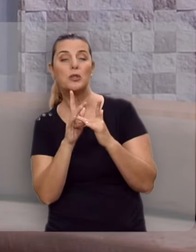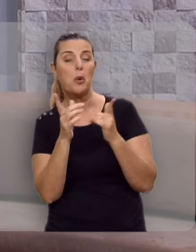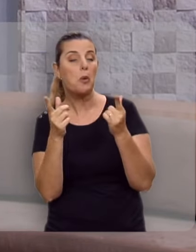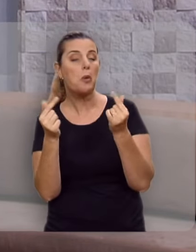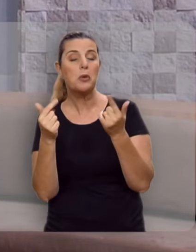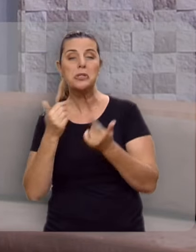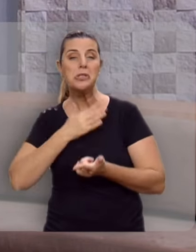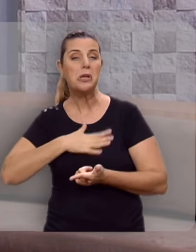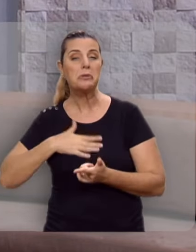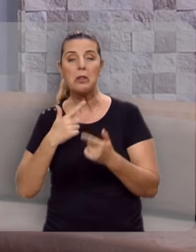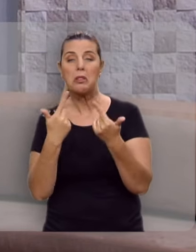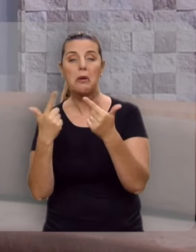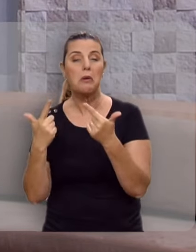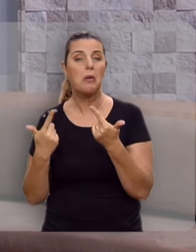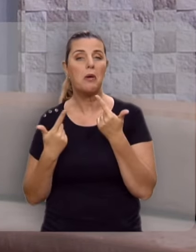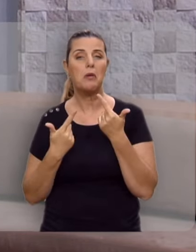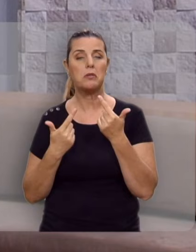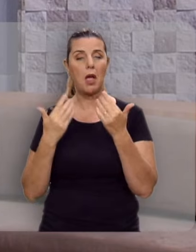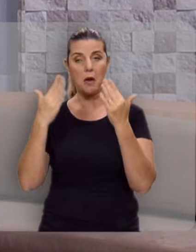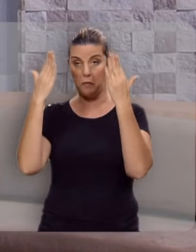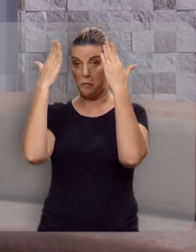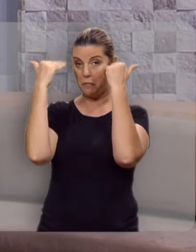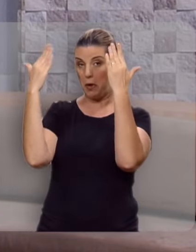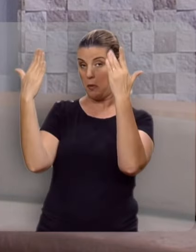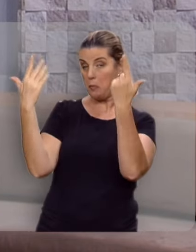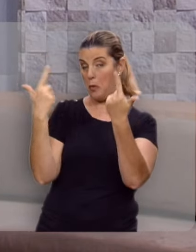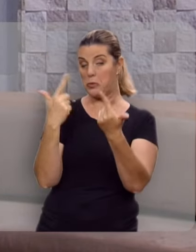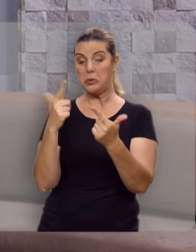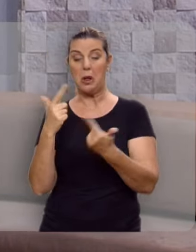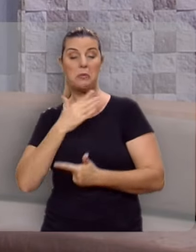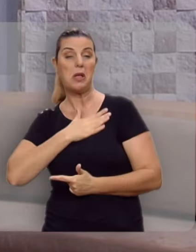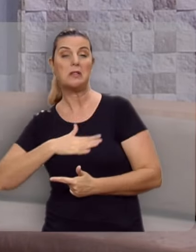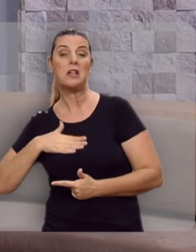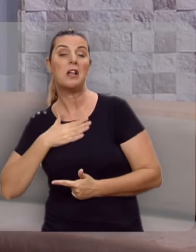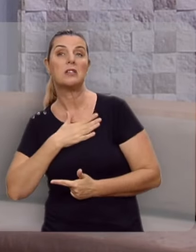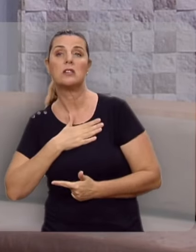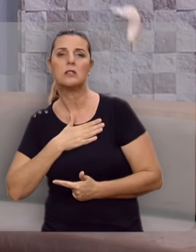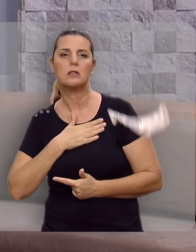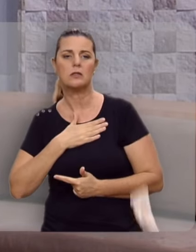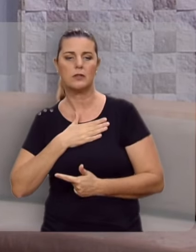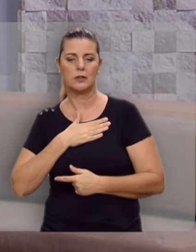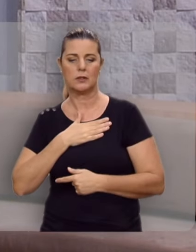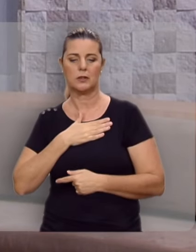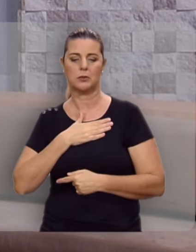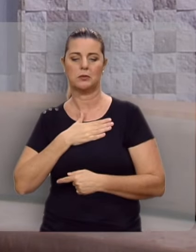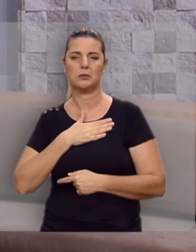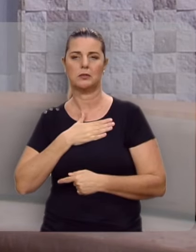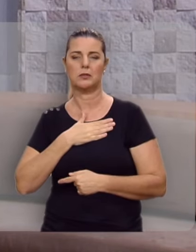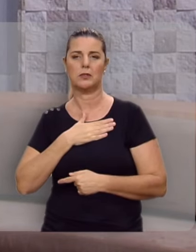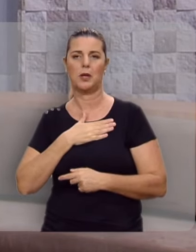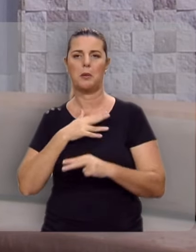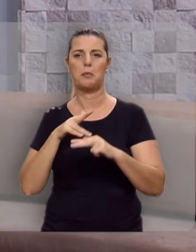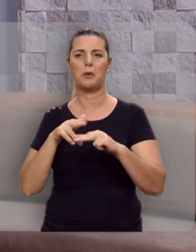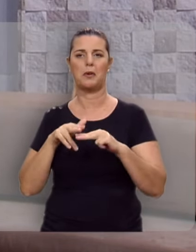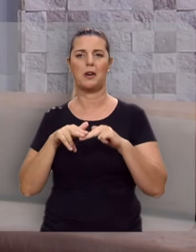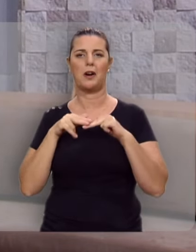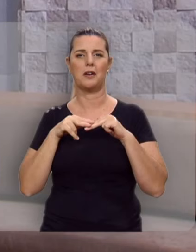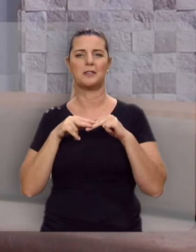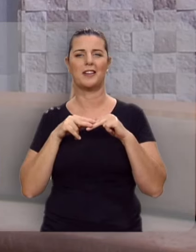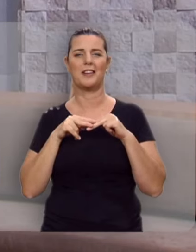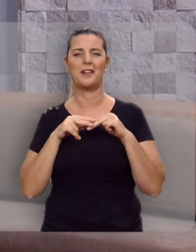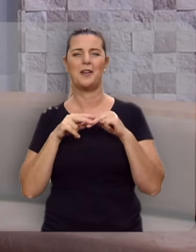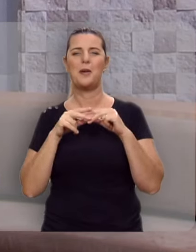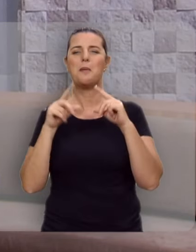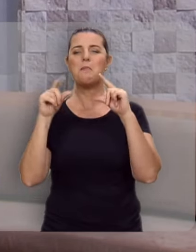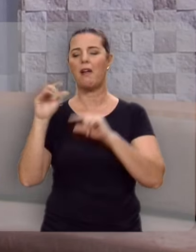dele não satisfaz. A posição social que o ocupa não lhe satisfaz. E ele, por ser de pequena estatura, não consegue